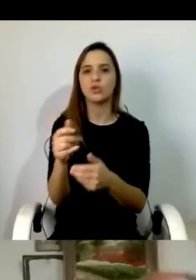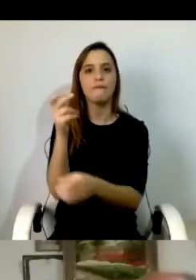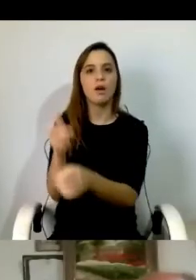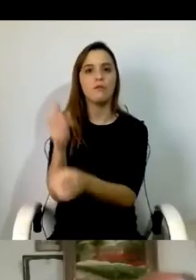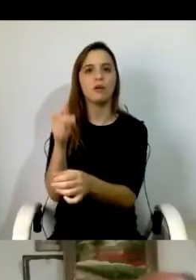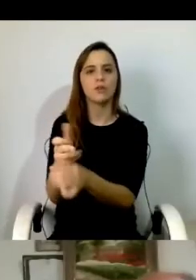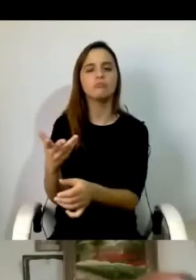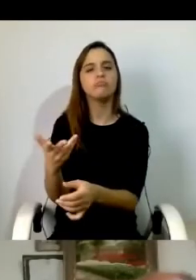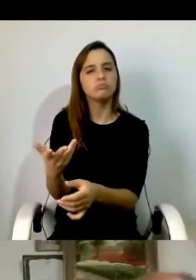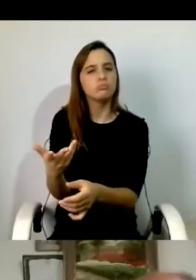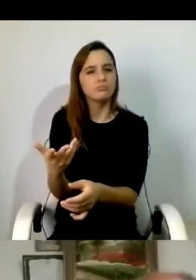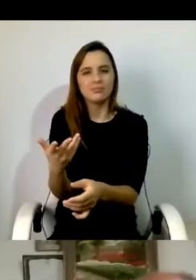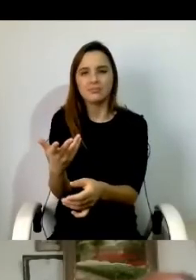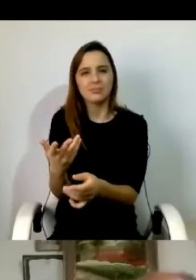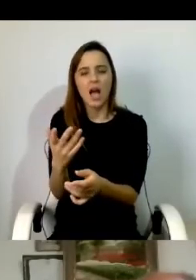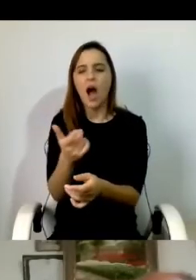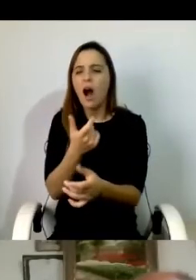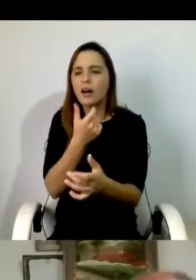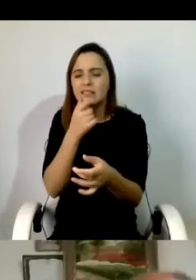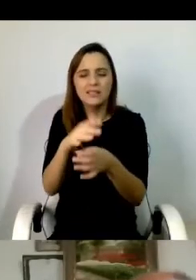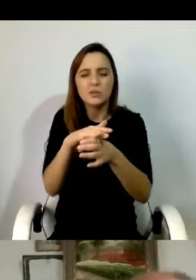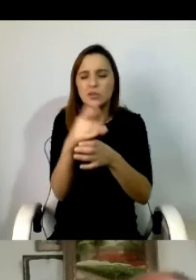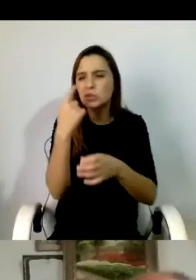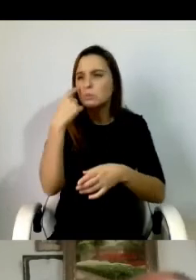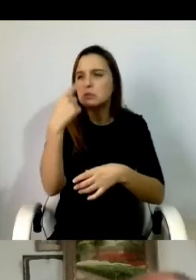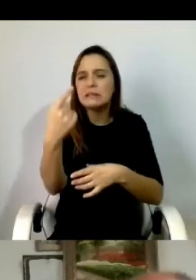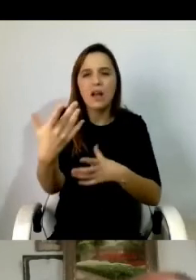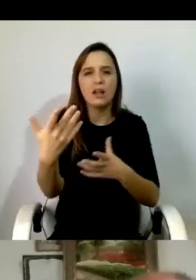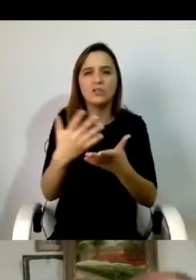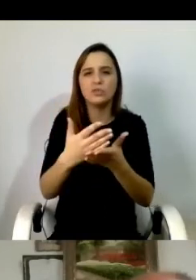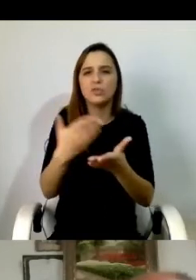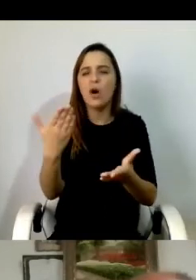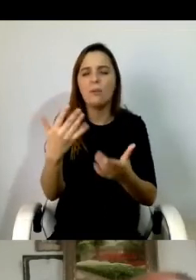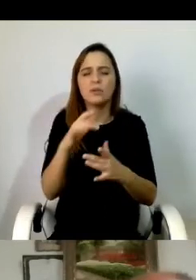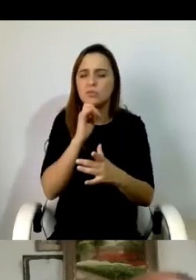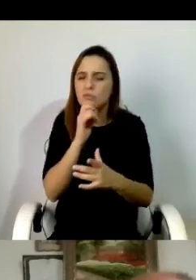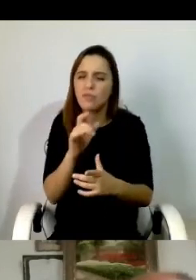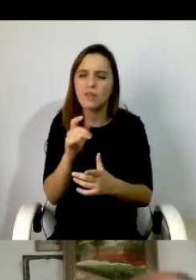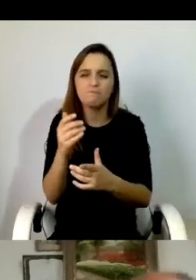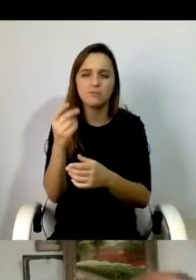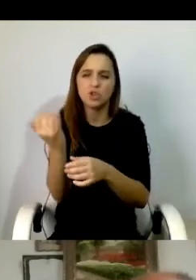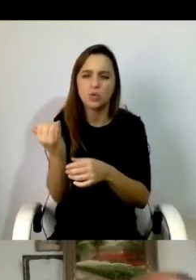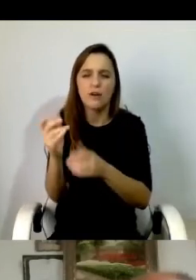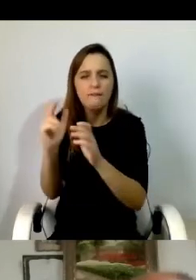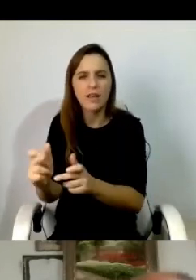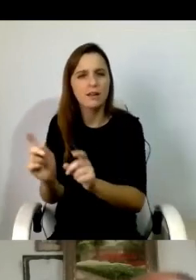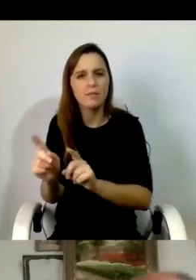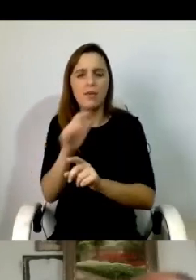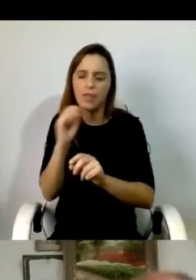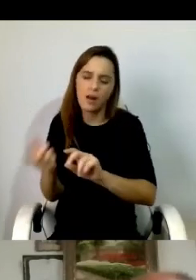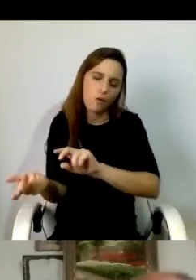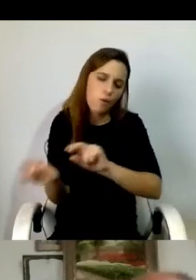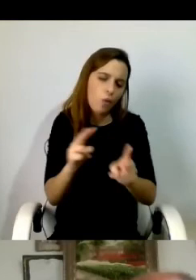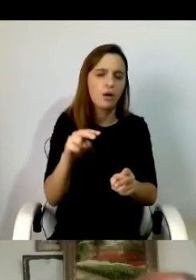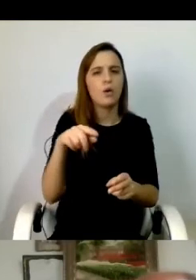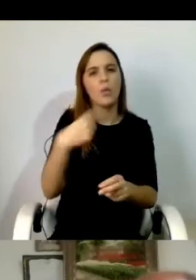e nessas se calhar também há soluções alternativas. Também que deixava aqui essa